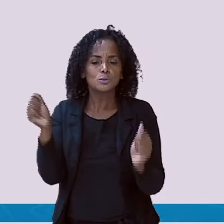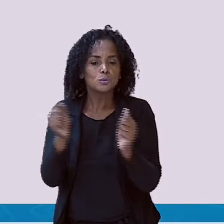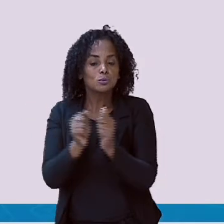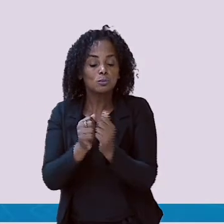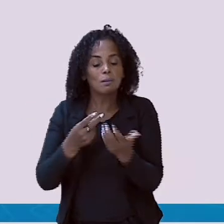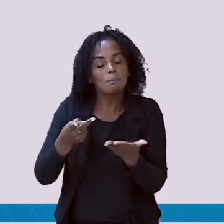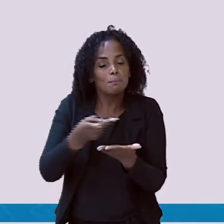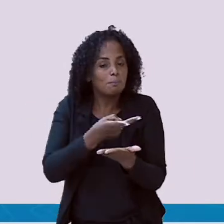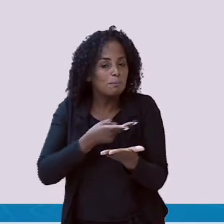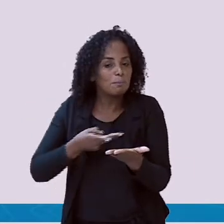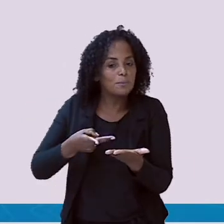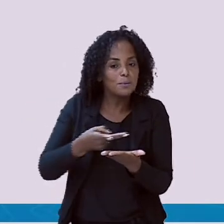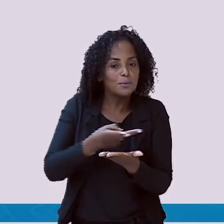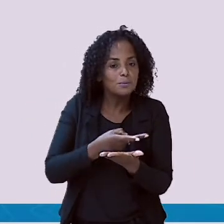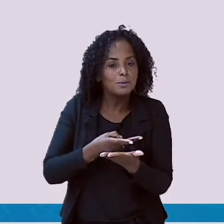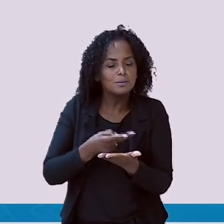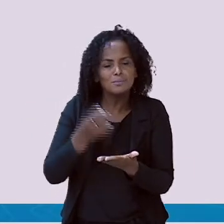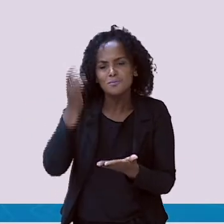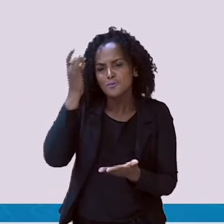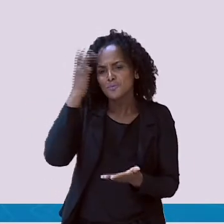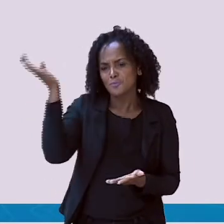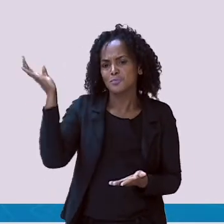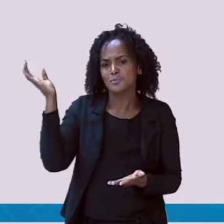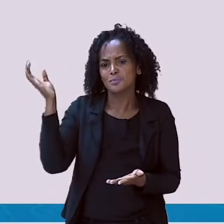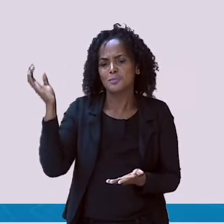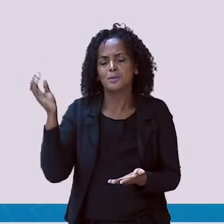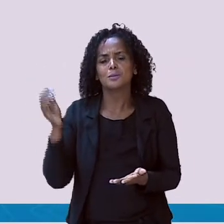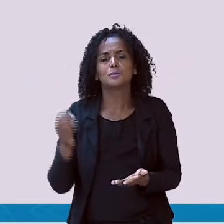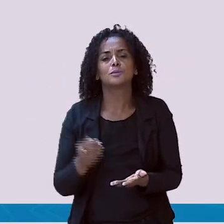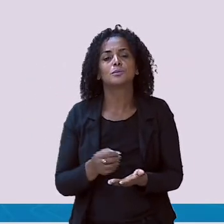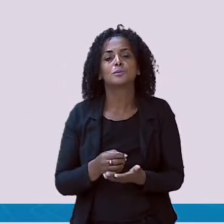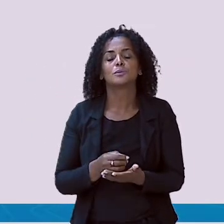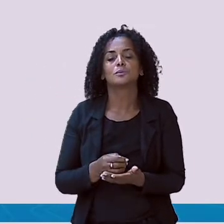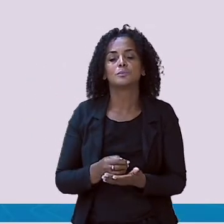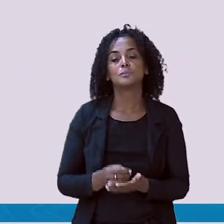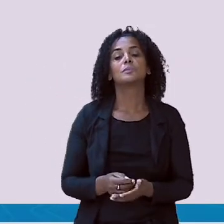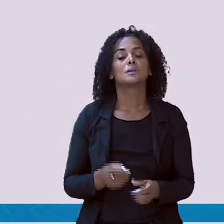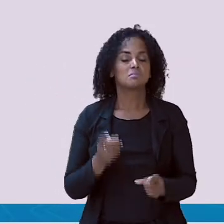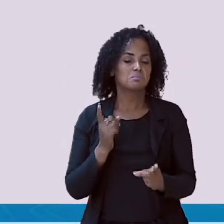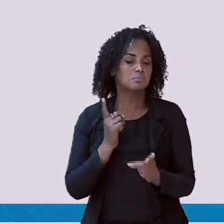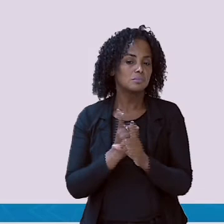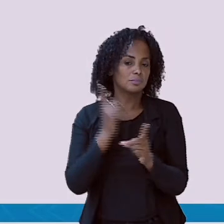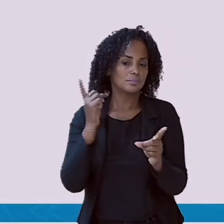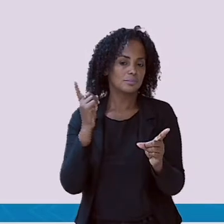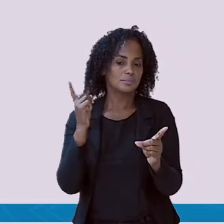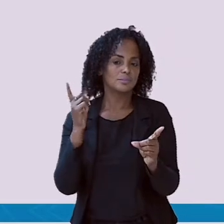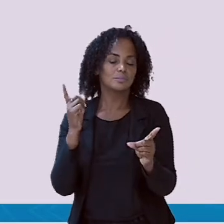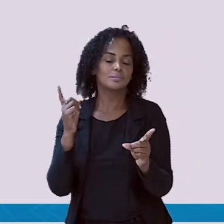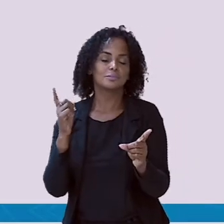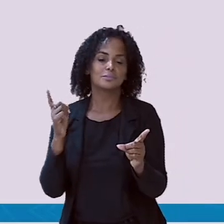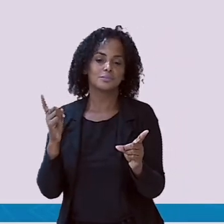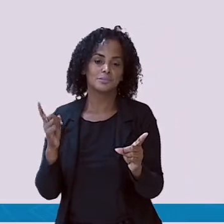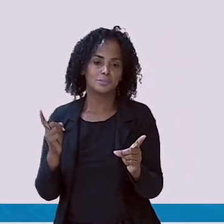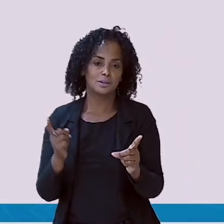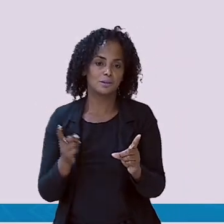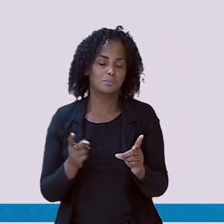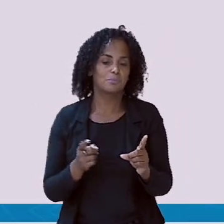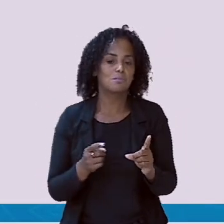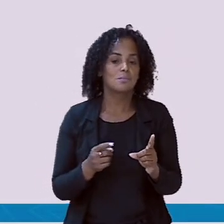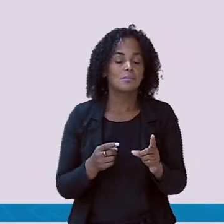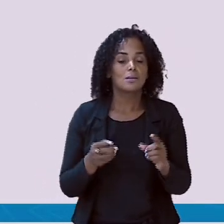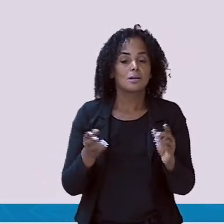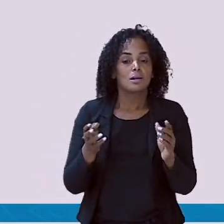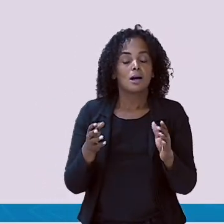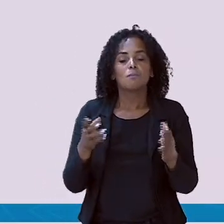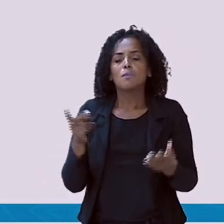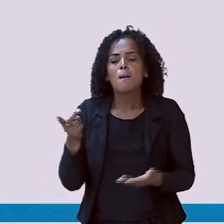aqui. Muito fácil. A primeira sílaba, já encontramos. A primeira que está aqui no quadro.